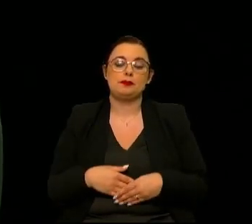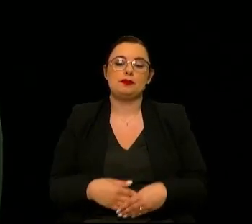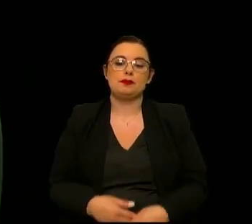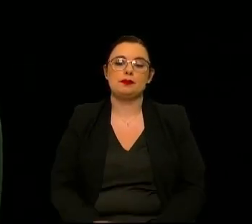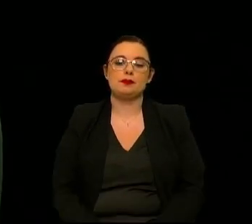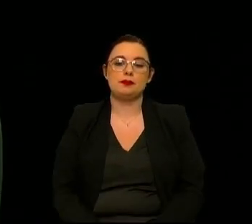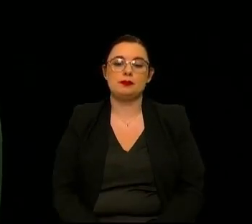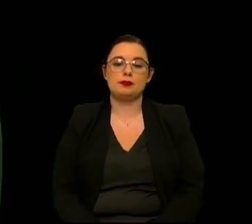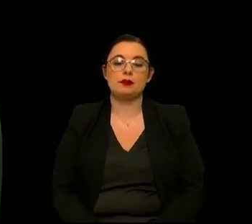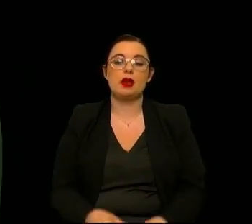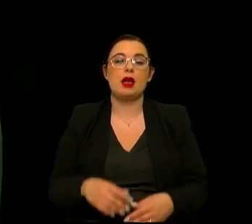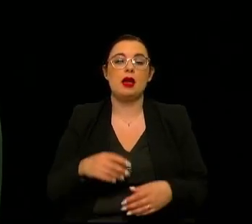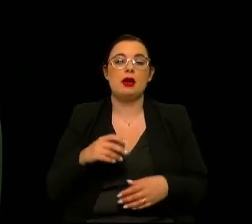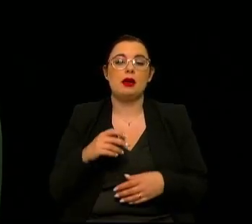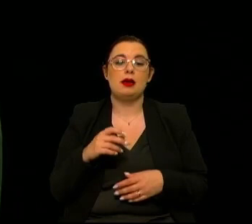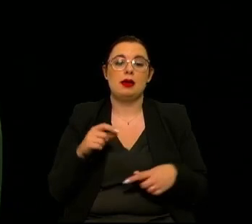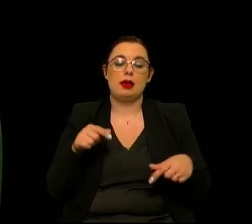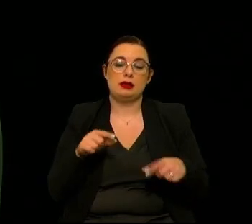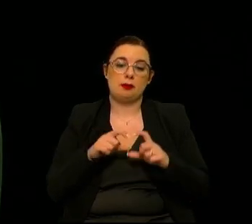a NSR